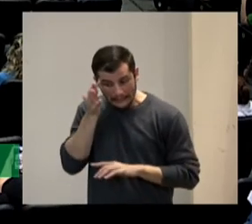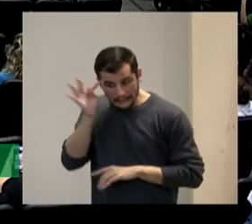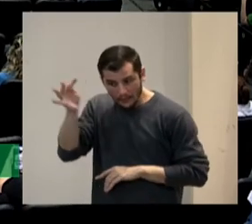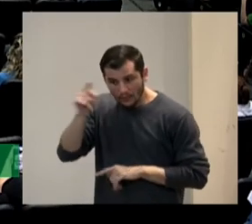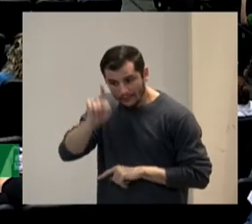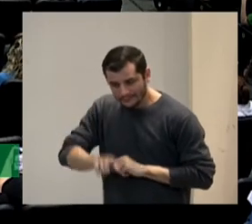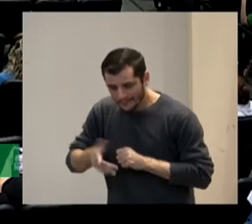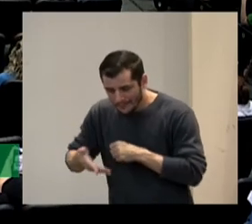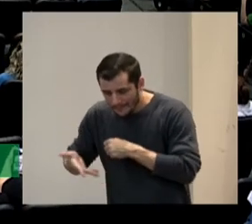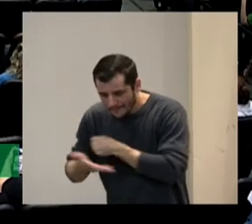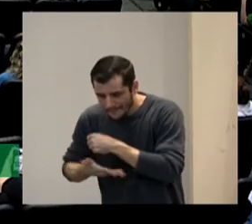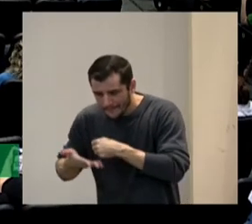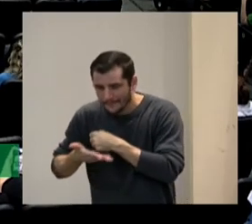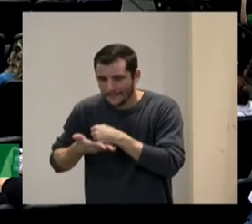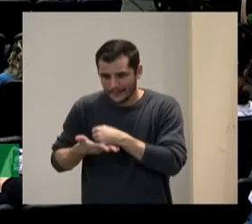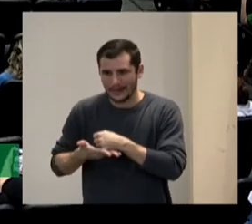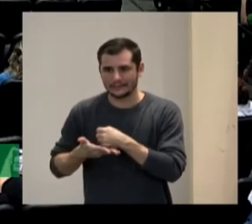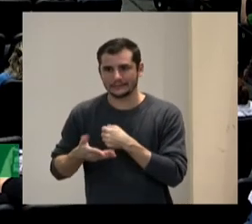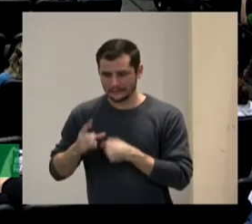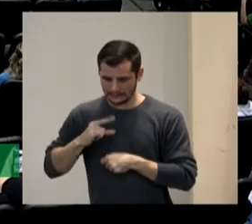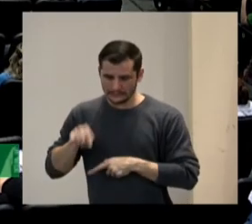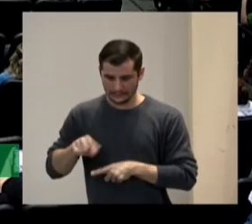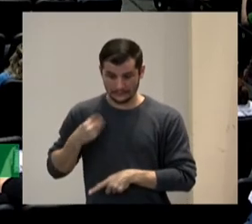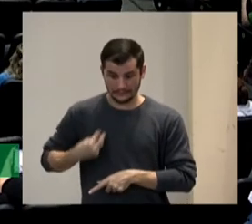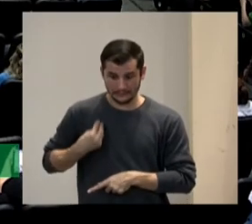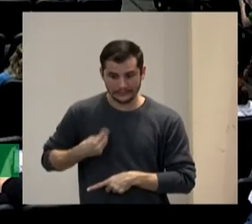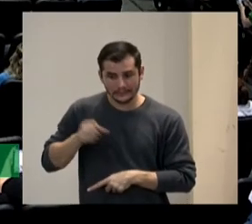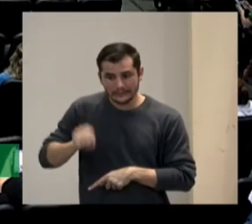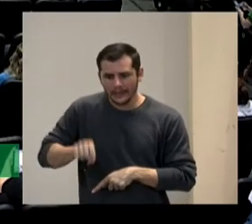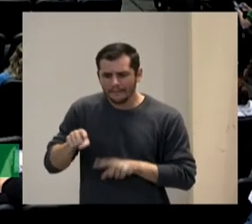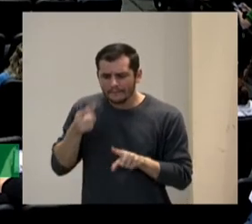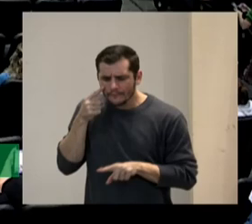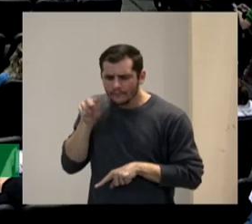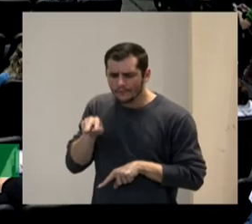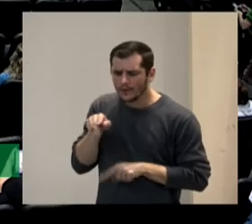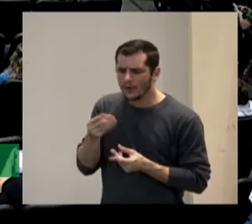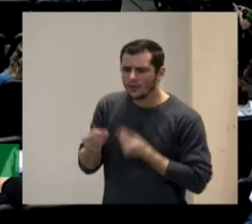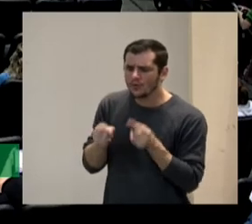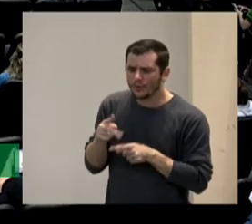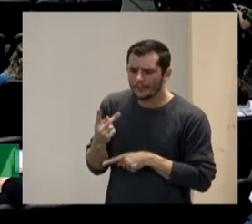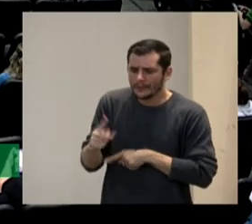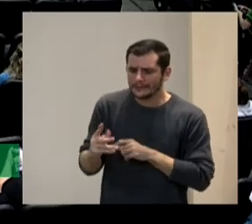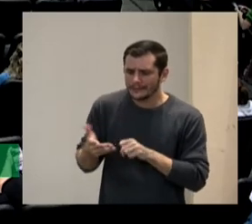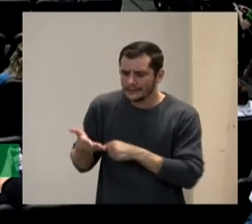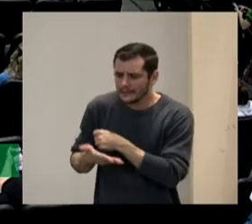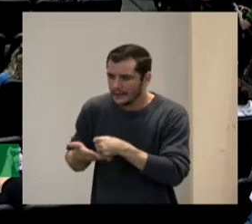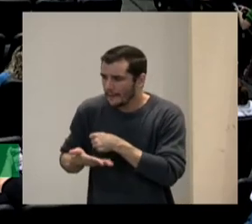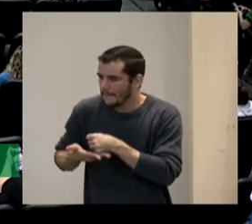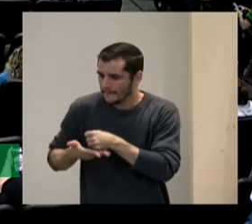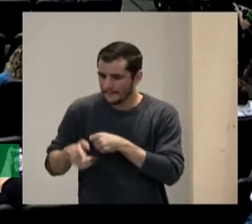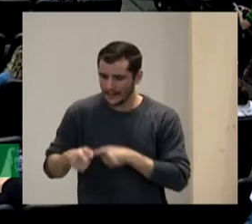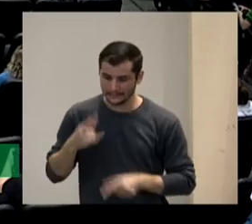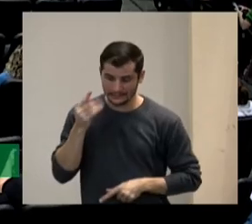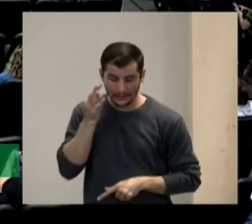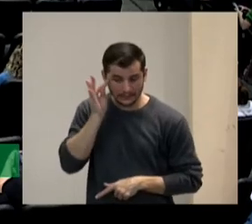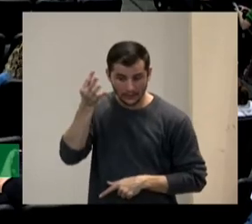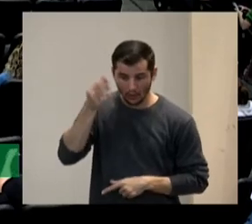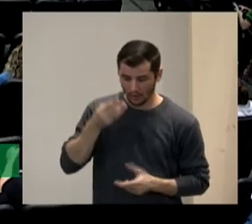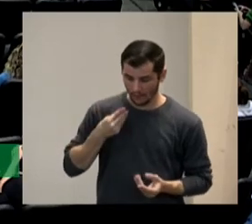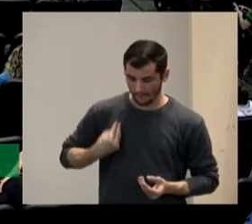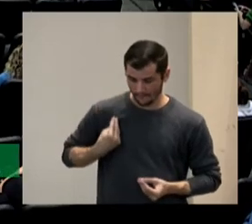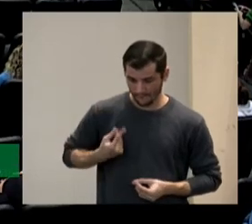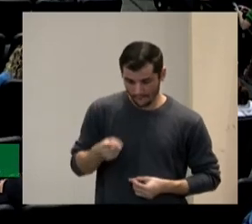fundamento e tem que ler como é esse fundamento e este fundamento das teorias das inteligencias